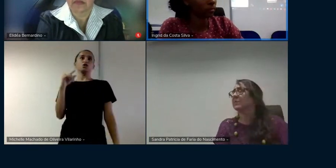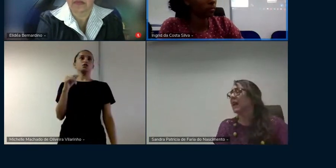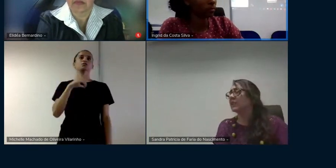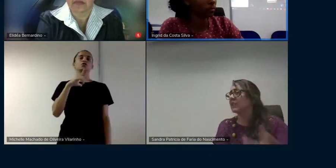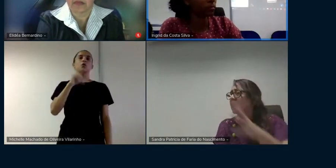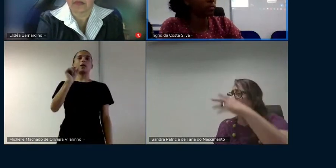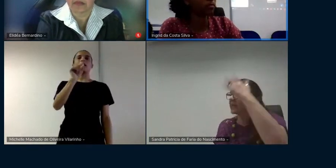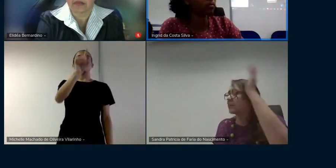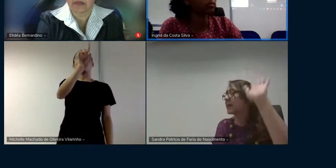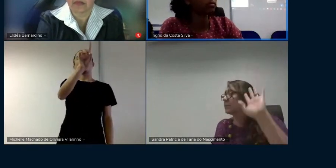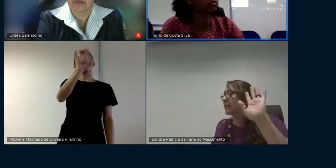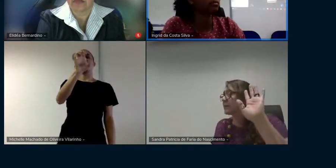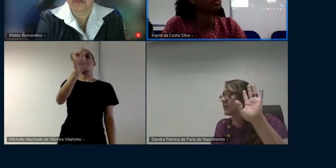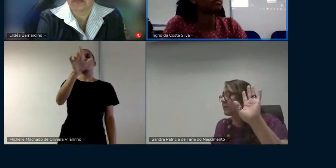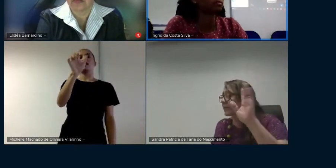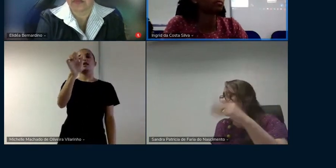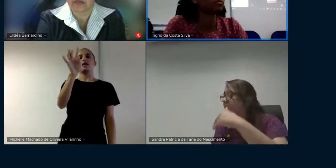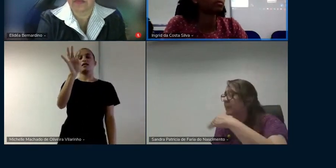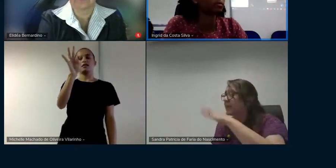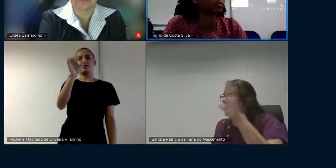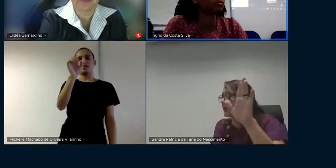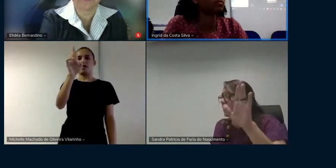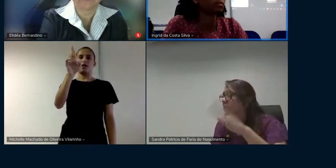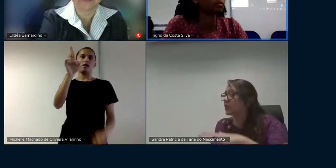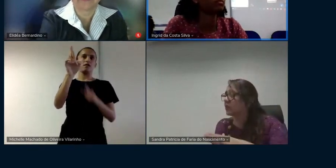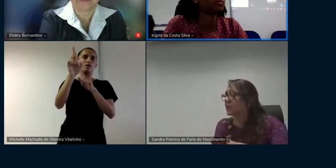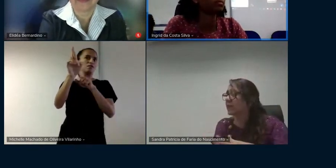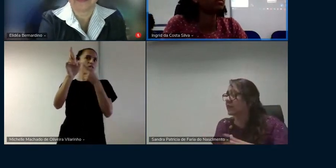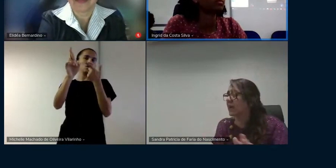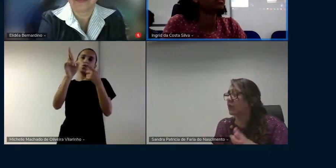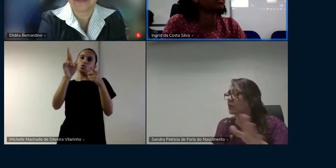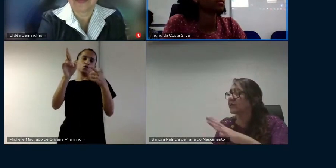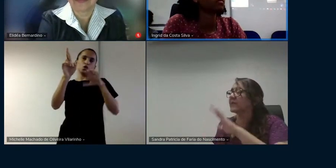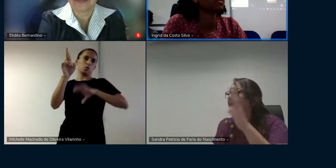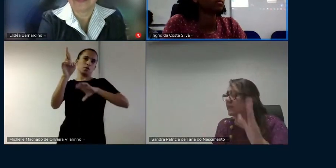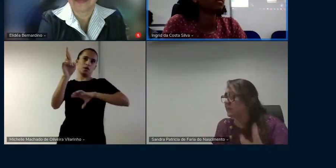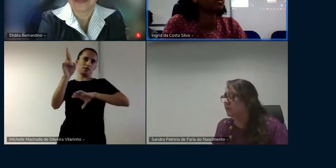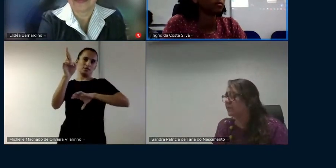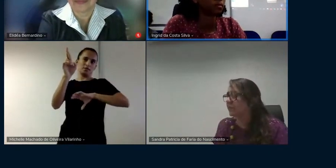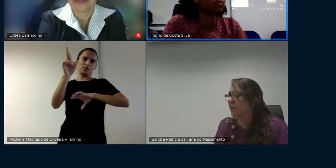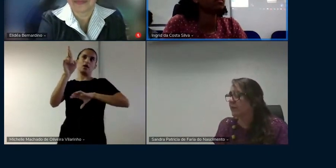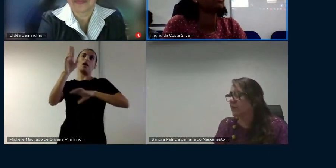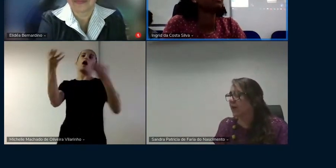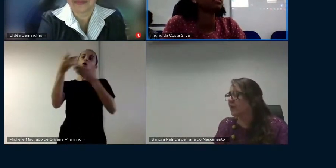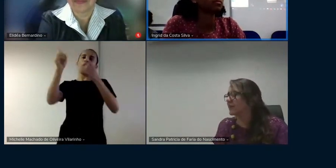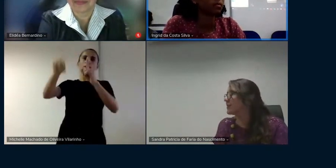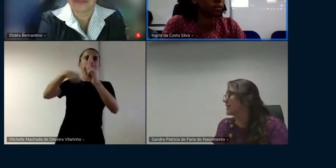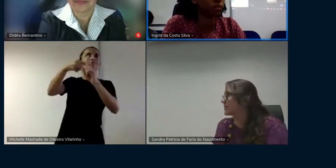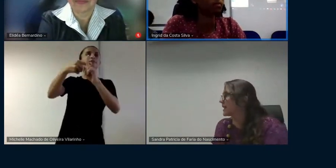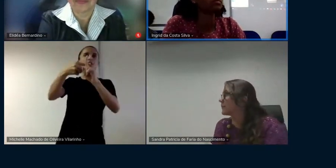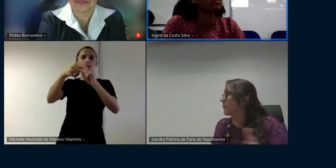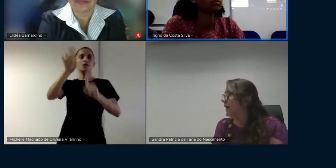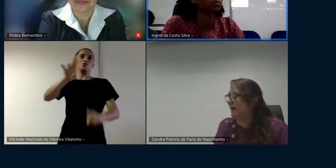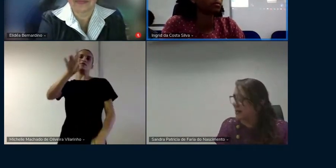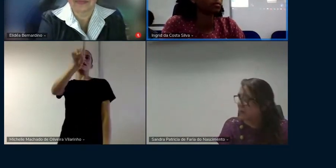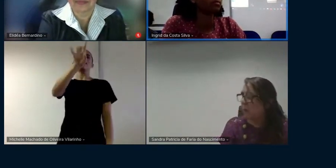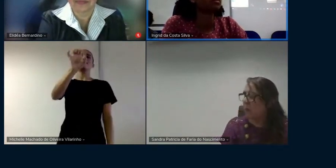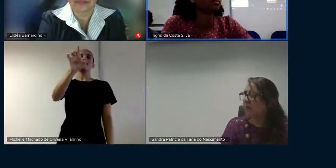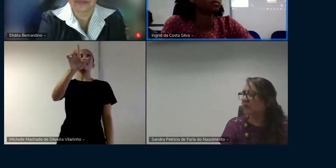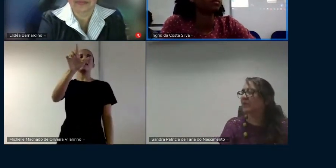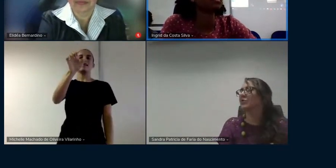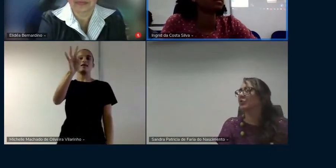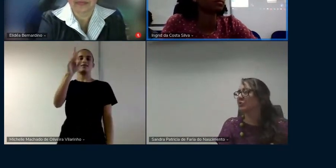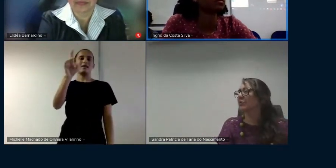qualquer coisa né ah já deletei na minha cabeça metaforicamente já usa deletar como esqueci não é que deletar era pra